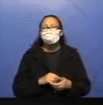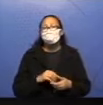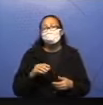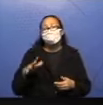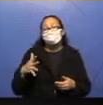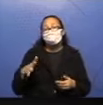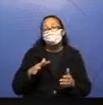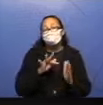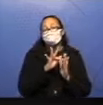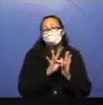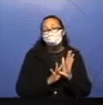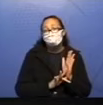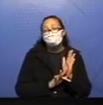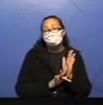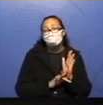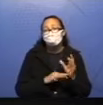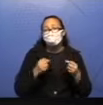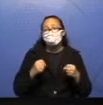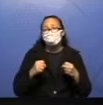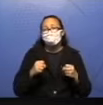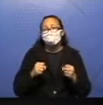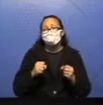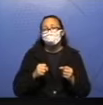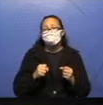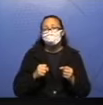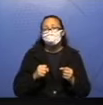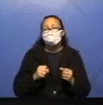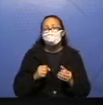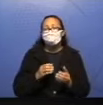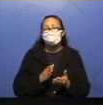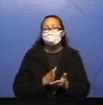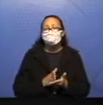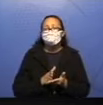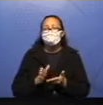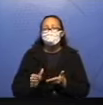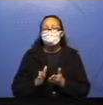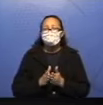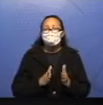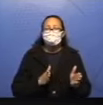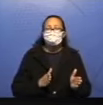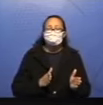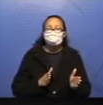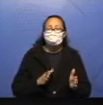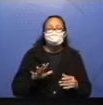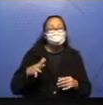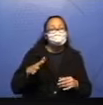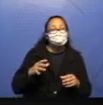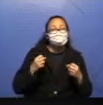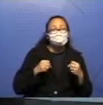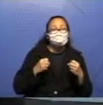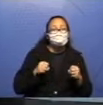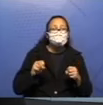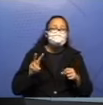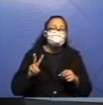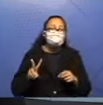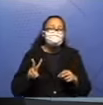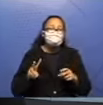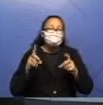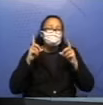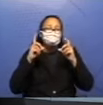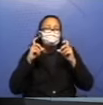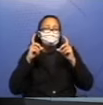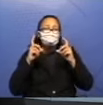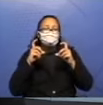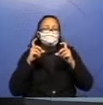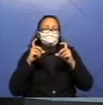às vezes o texto vai precisar ser dividido. Então, às vezes você vai ter que mandar duas fotos. Porque às vezes você vai ter que virar o caderno. Ou às vezes o seu